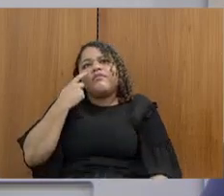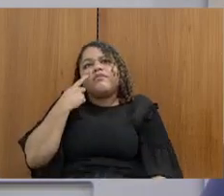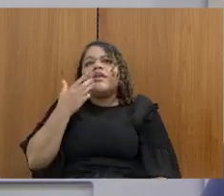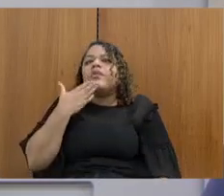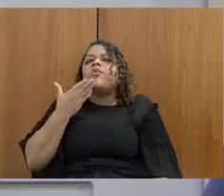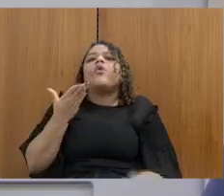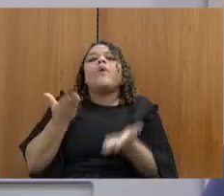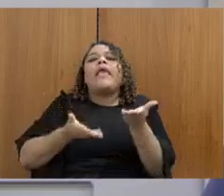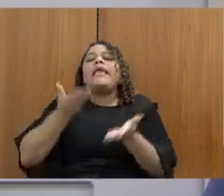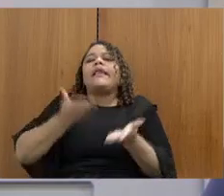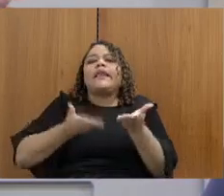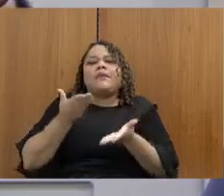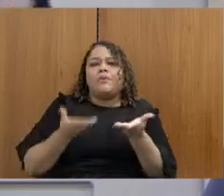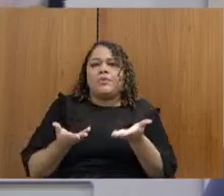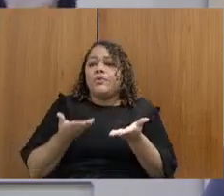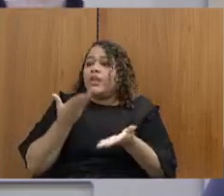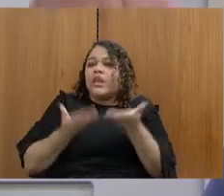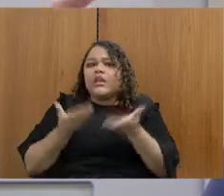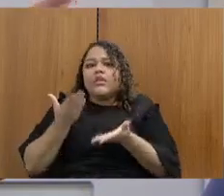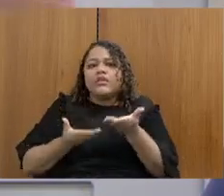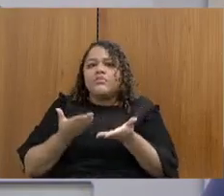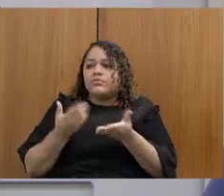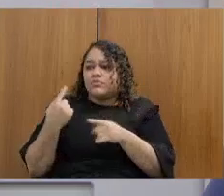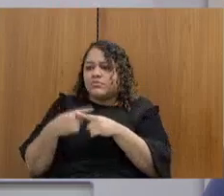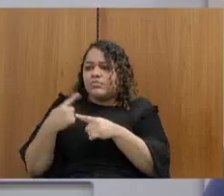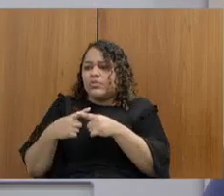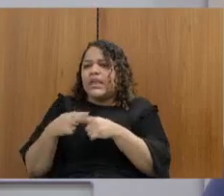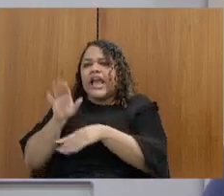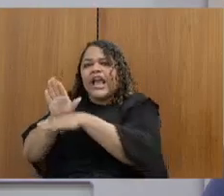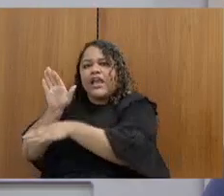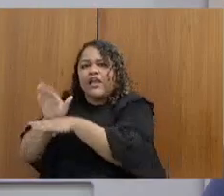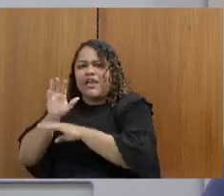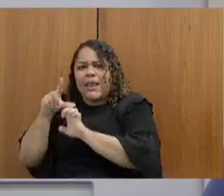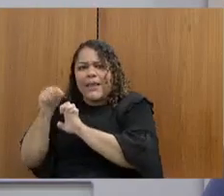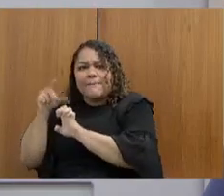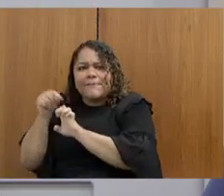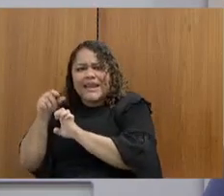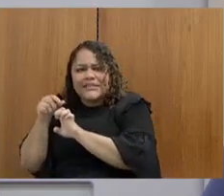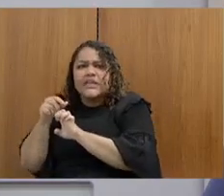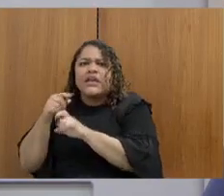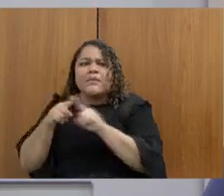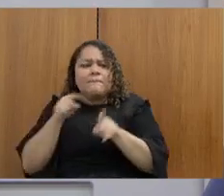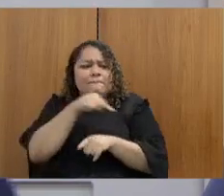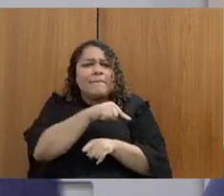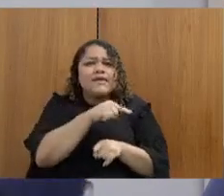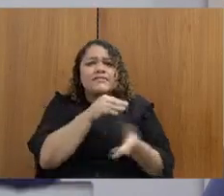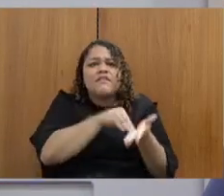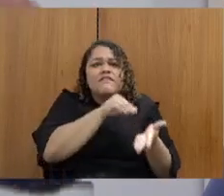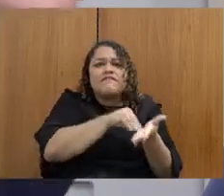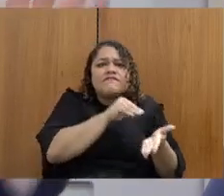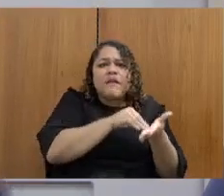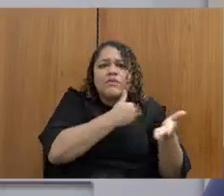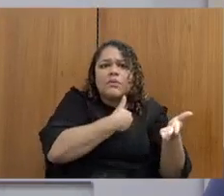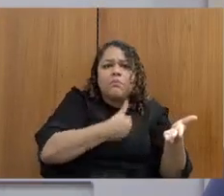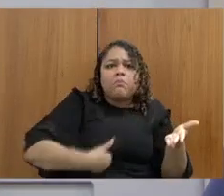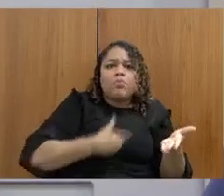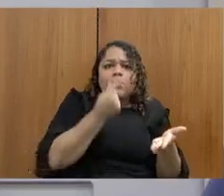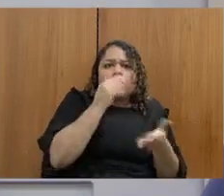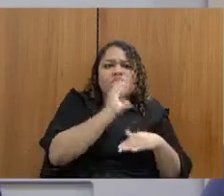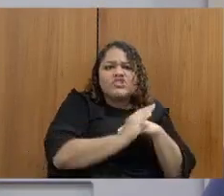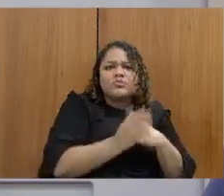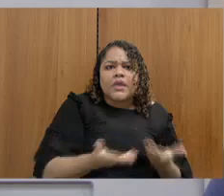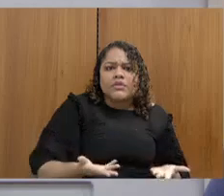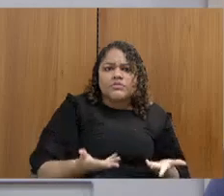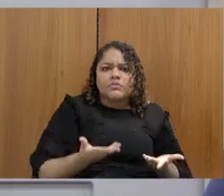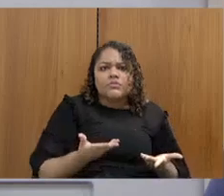razoabilidade. Não é razoável dar benefício para empresas quando o sistema de segurança está precisando de investimento. Nós não vamos votar, nós precisamos acertar primeiro